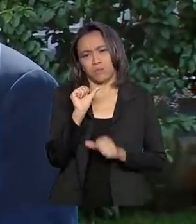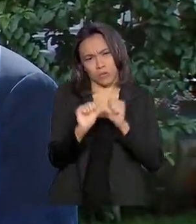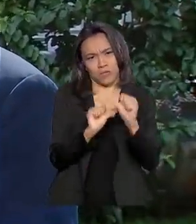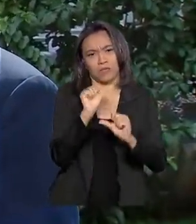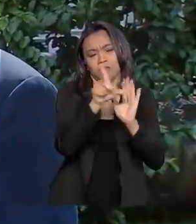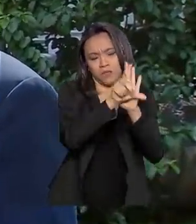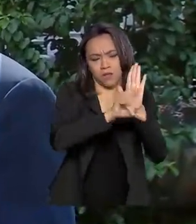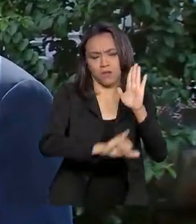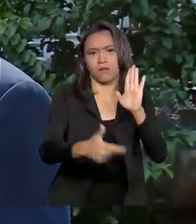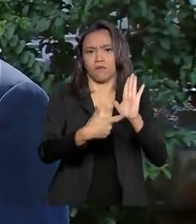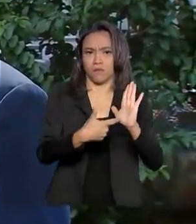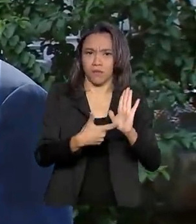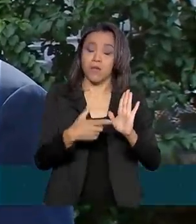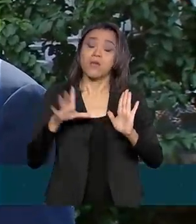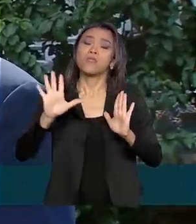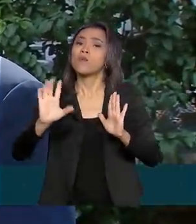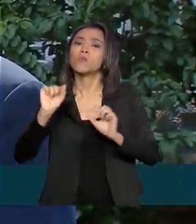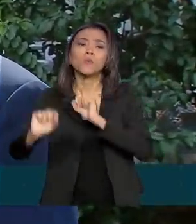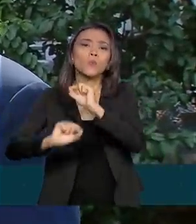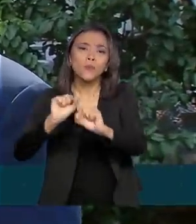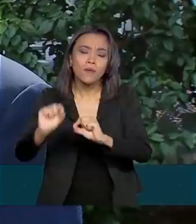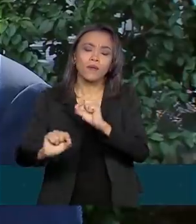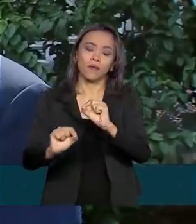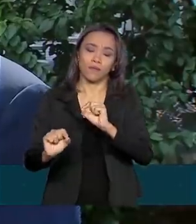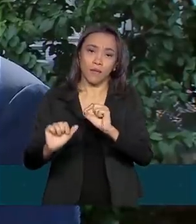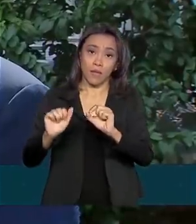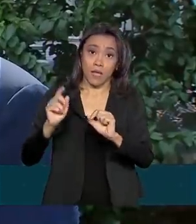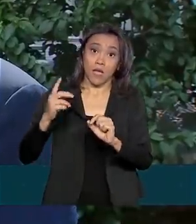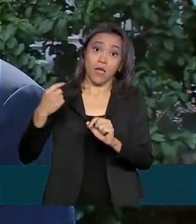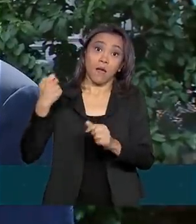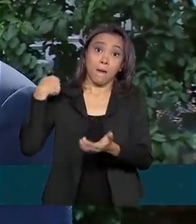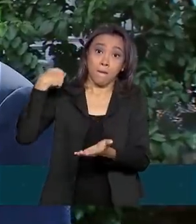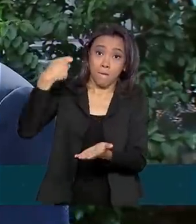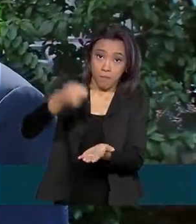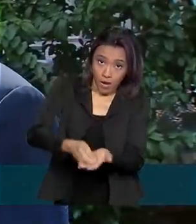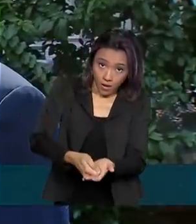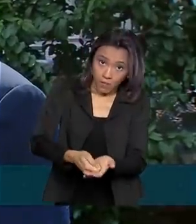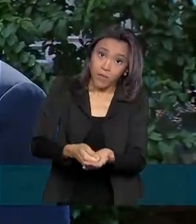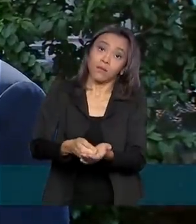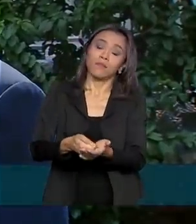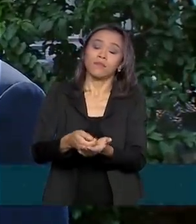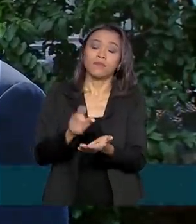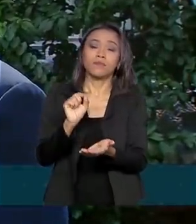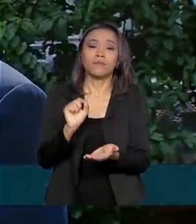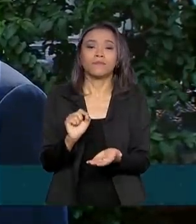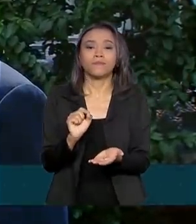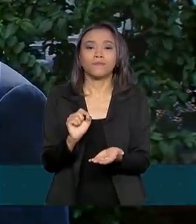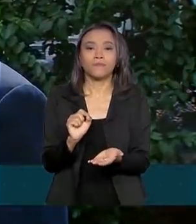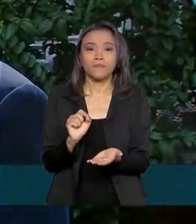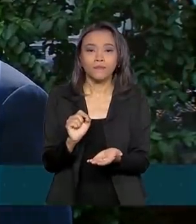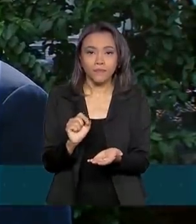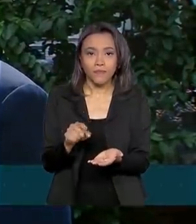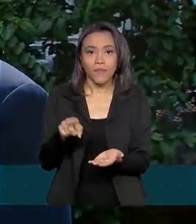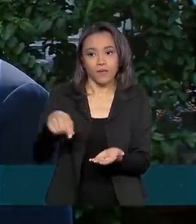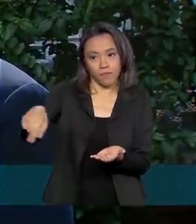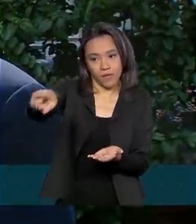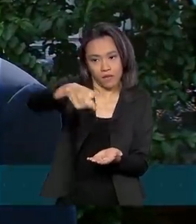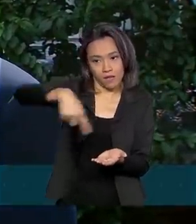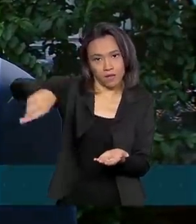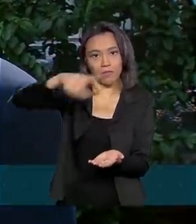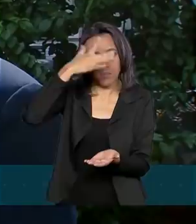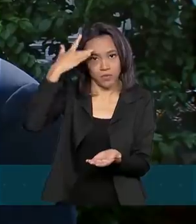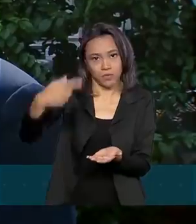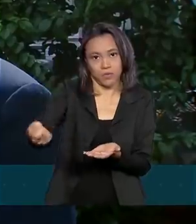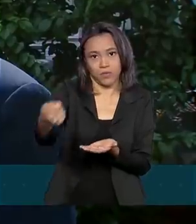Na legislação nós temos a mudança do pagamento da contribuição pelo empregador, né? Da